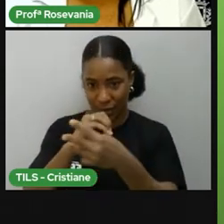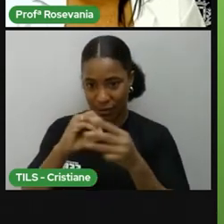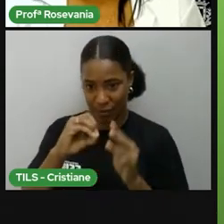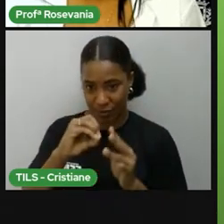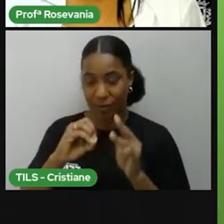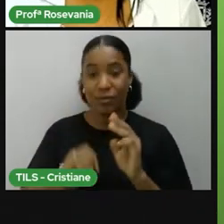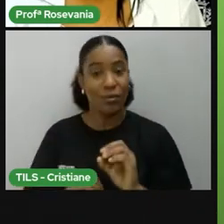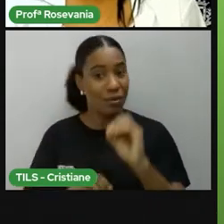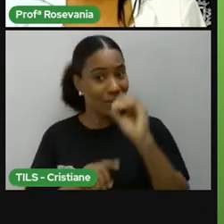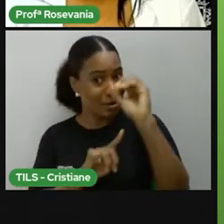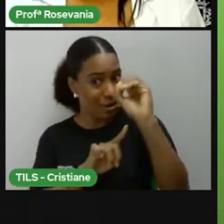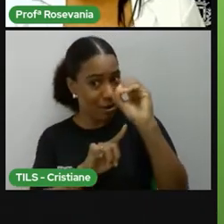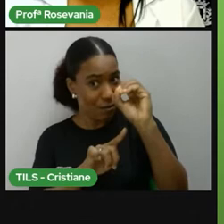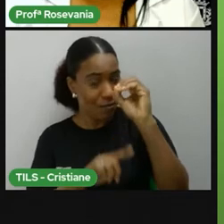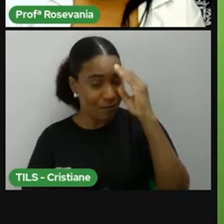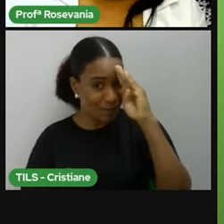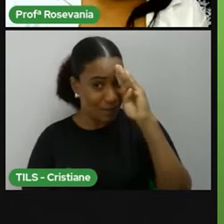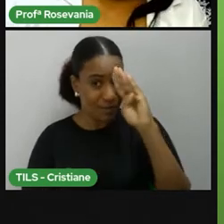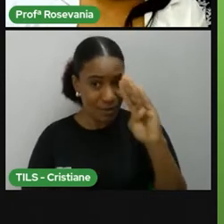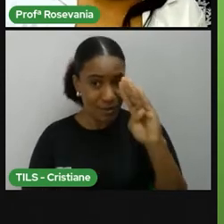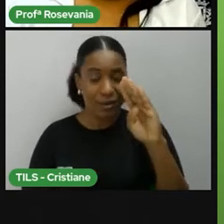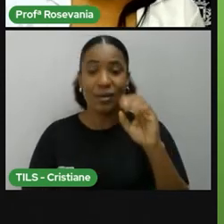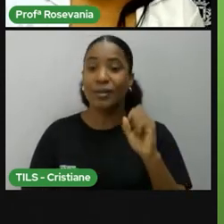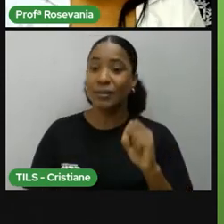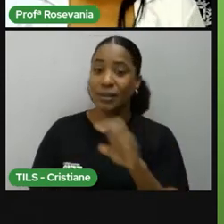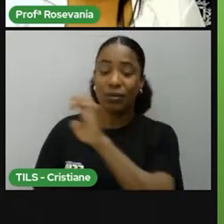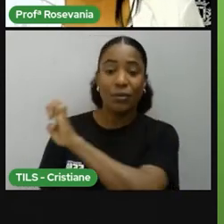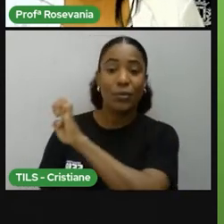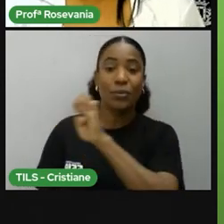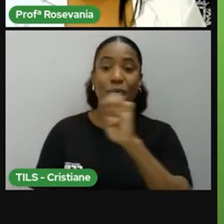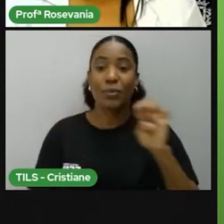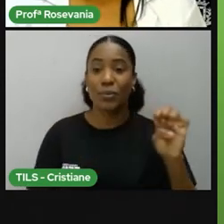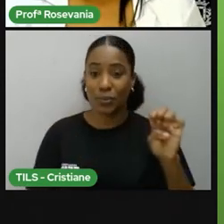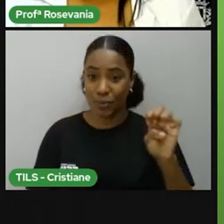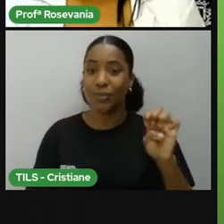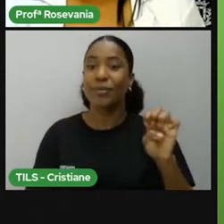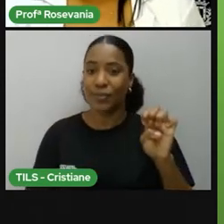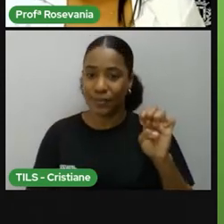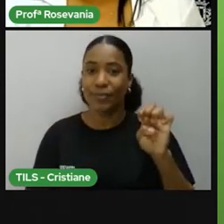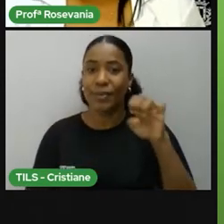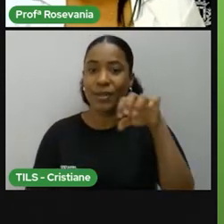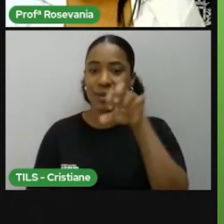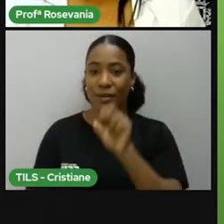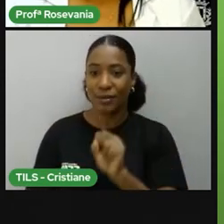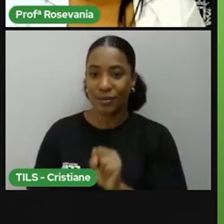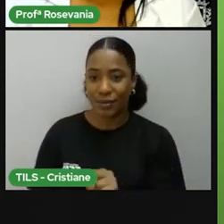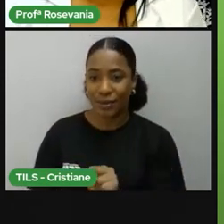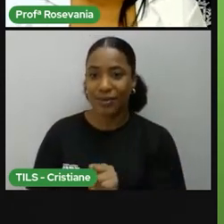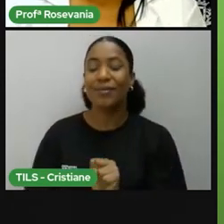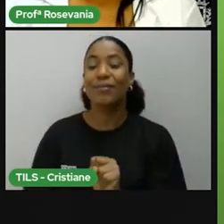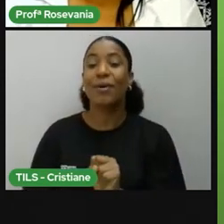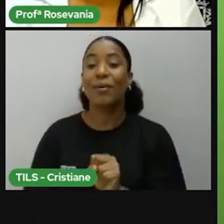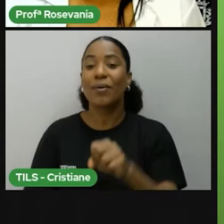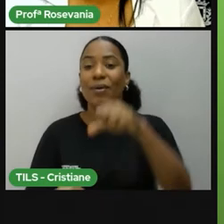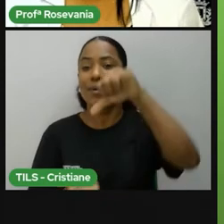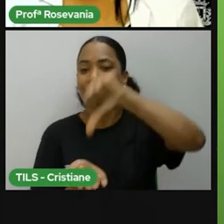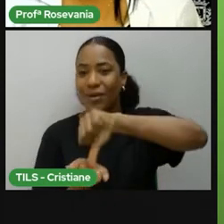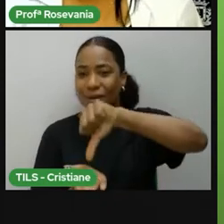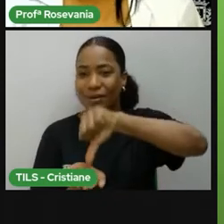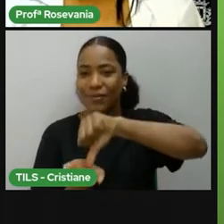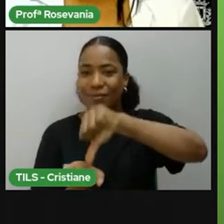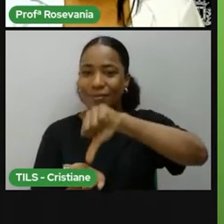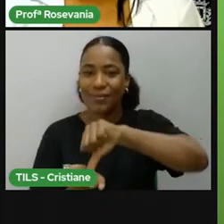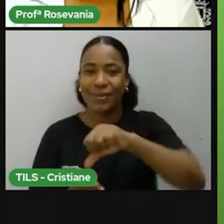como vocês já sabem. Do mesmo jeito, eu indo da linha do Equador ao sul, eu tenho o círculo polar antártico, com 66 graus